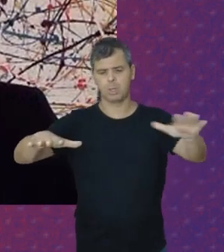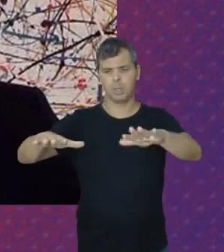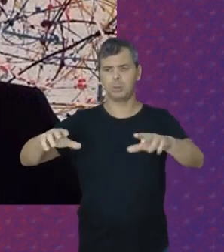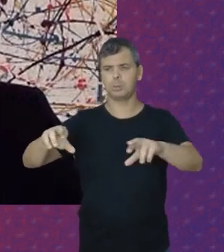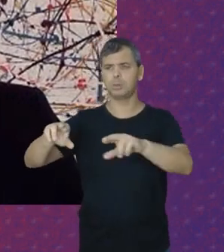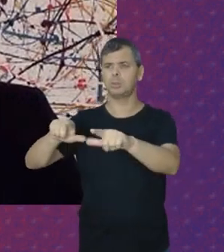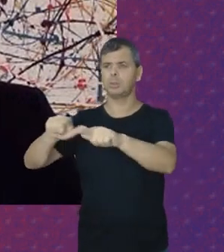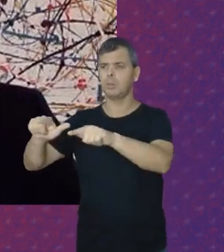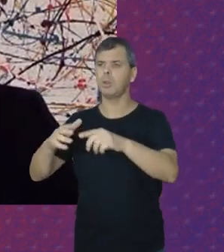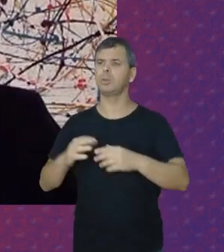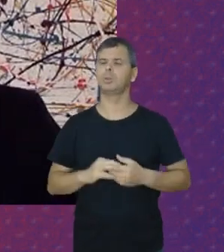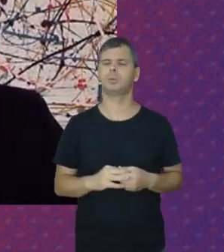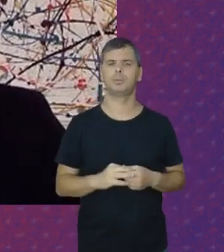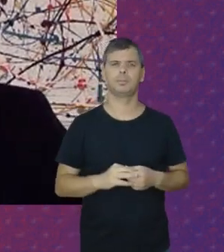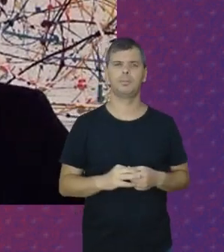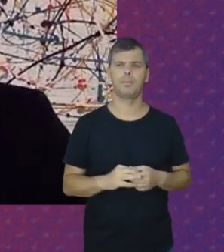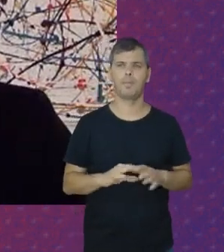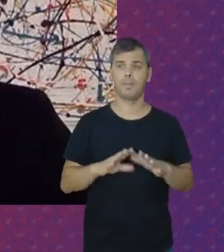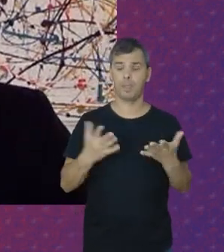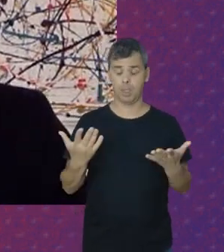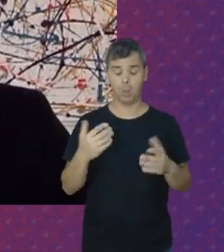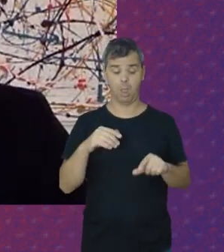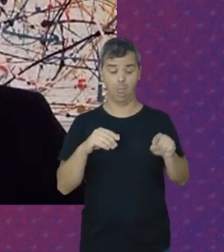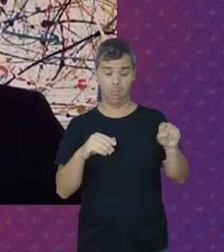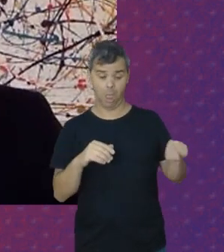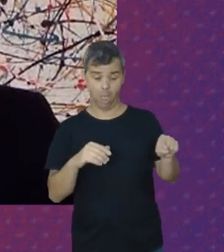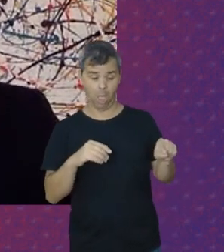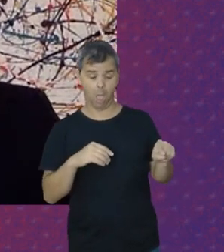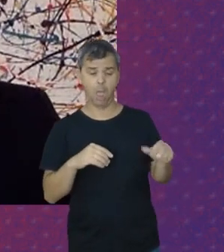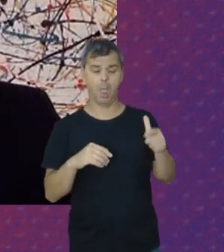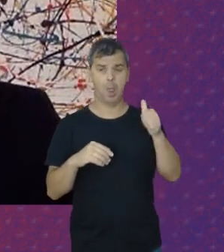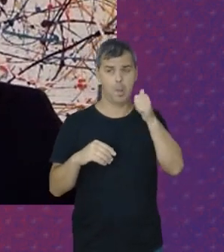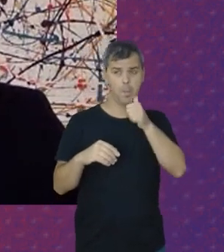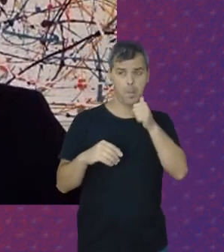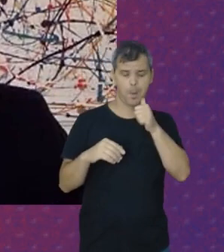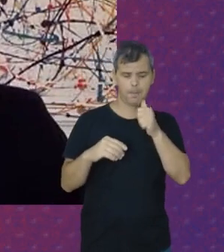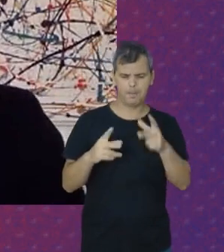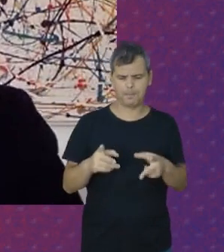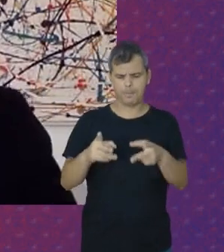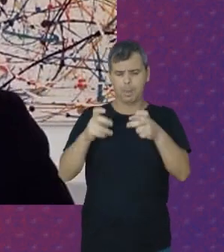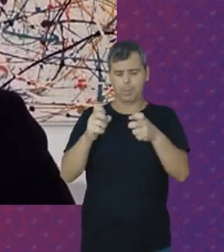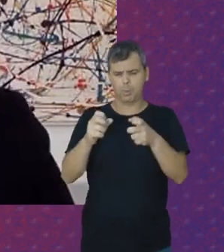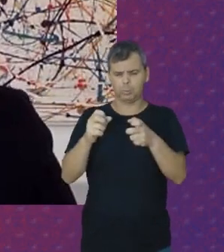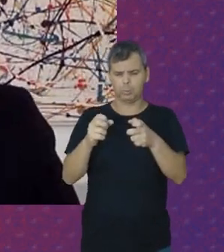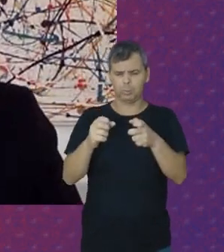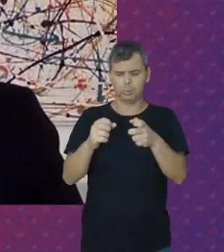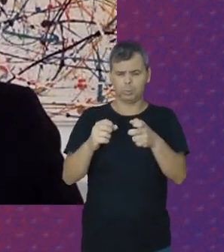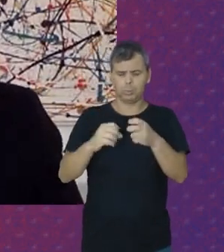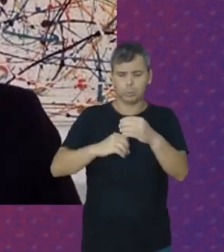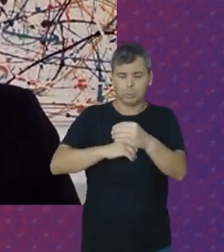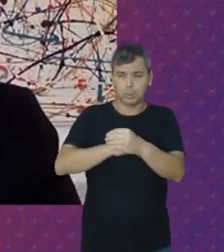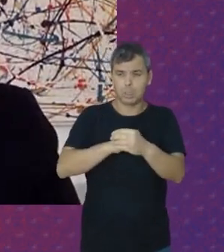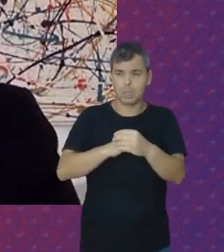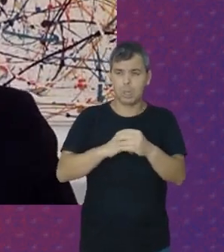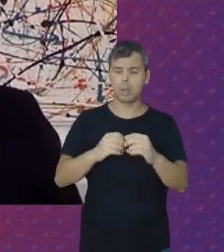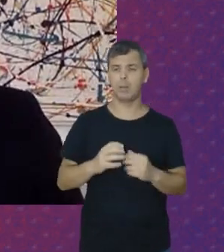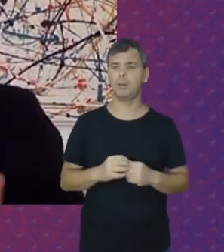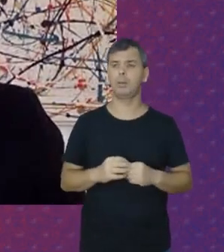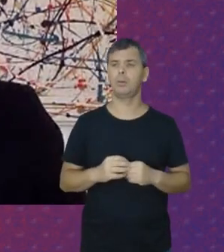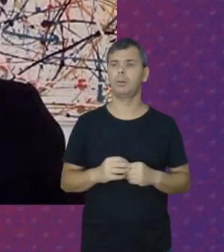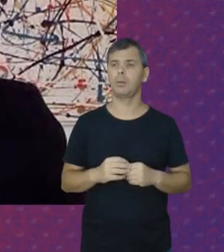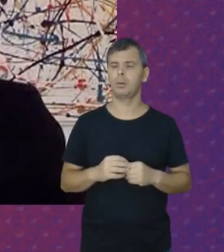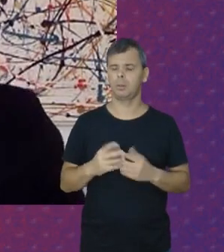trabalhadoras Dona Laudelina Ela percebeu Desde cedo A necessidade De